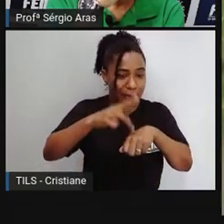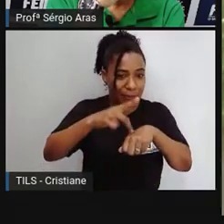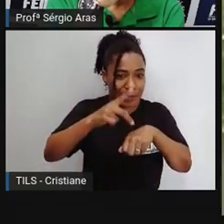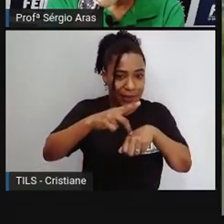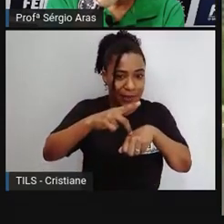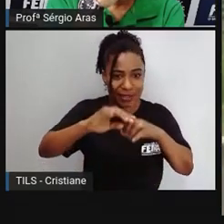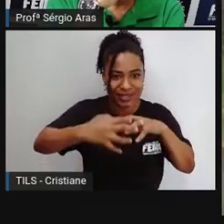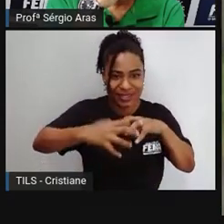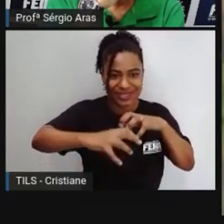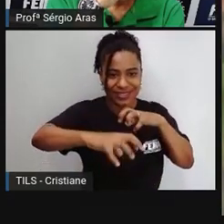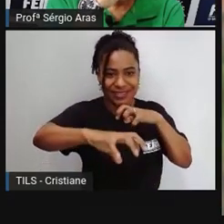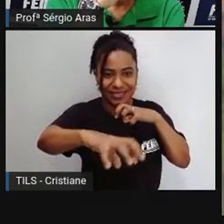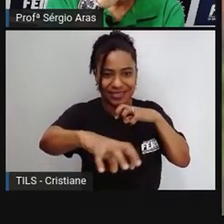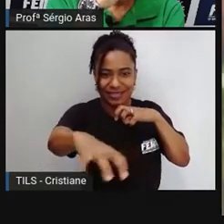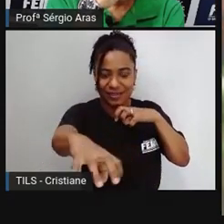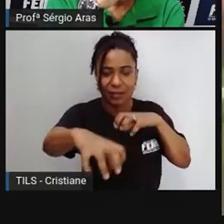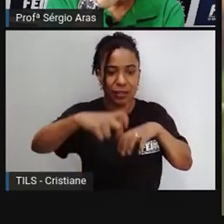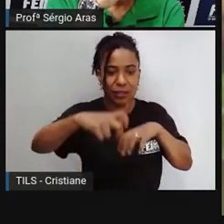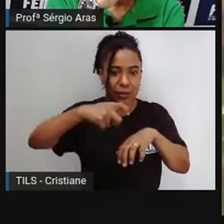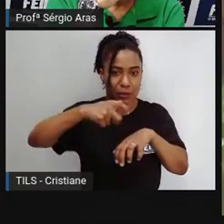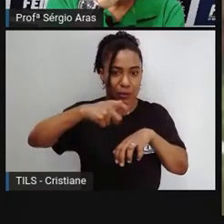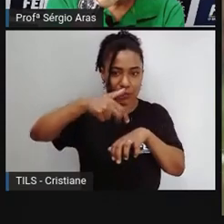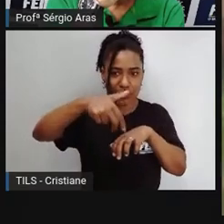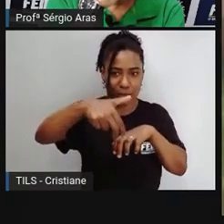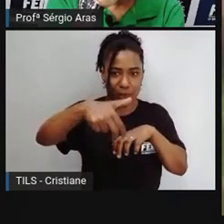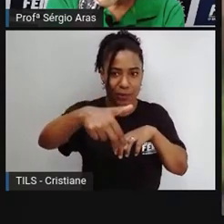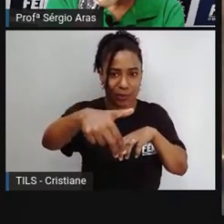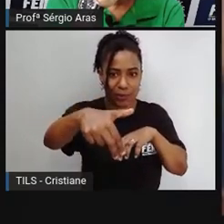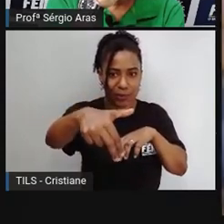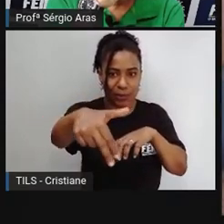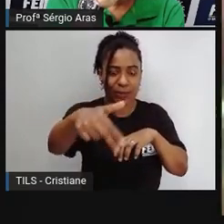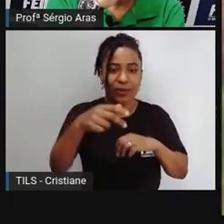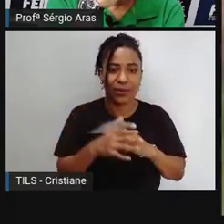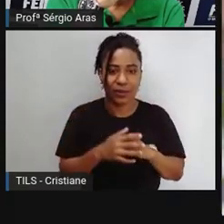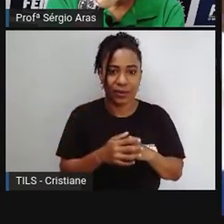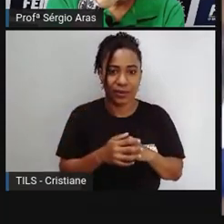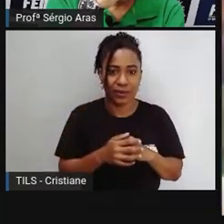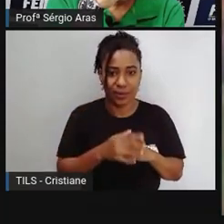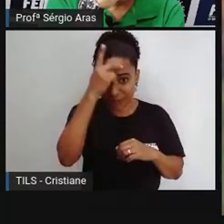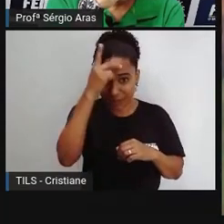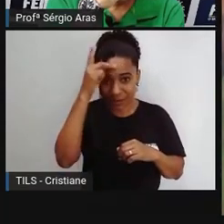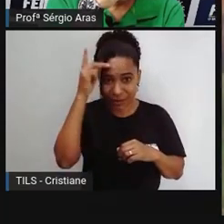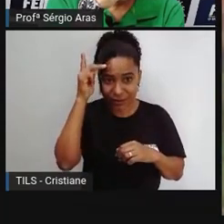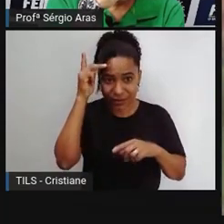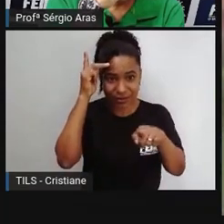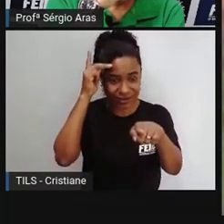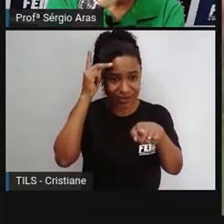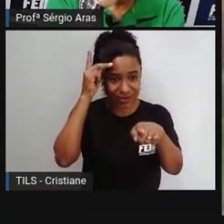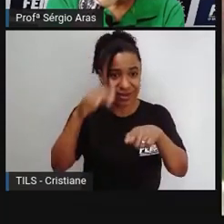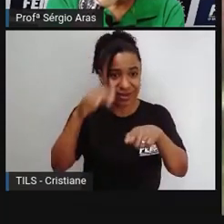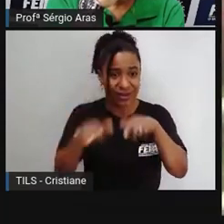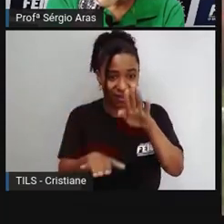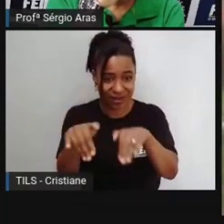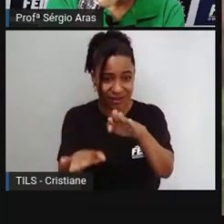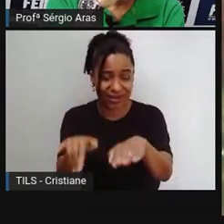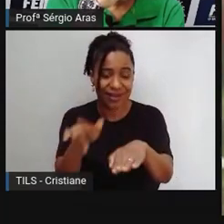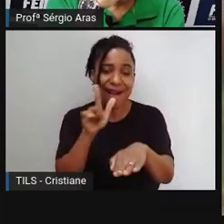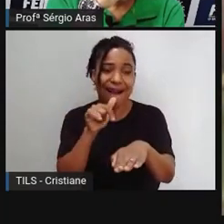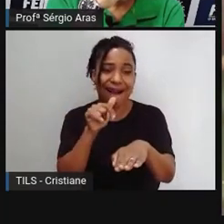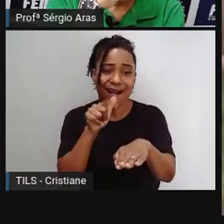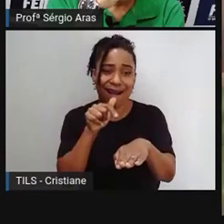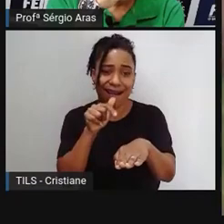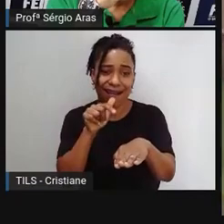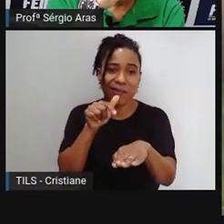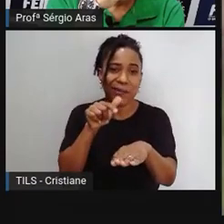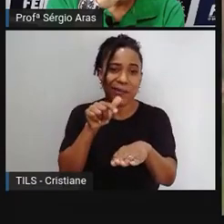consigo caminhar até certo ponto por isso essa moradora vai logo por dentro da água porque senão ela não consegue nem entrar